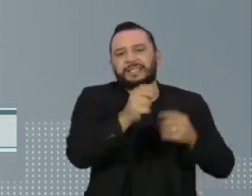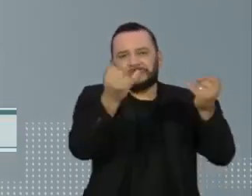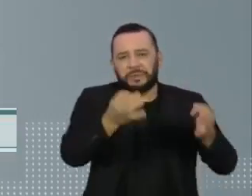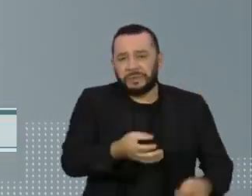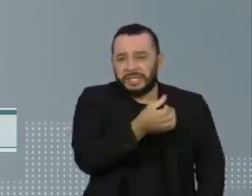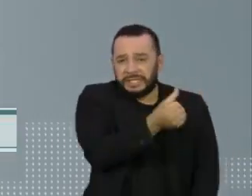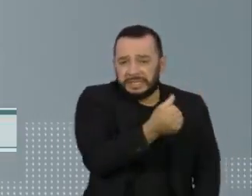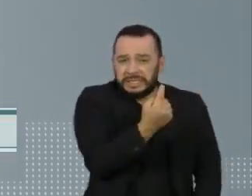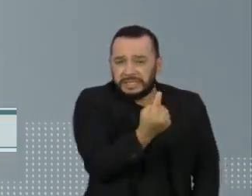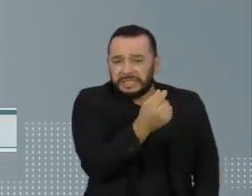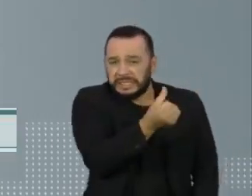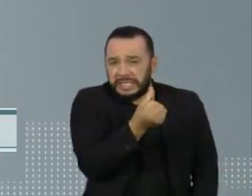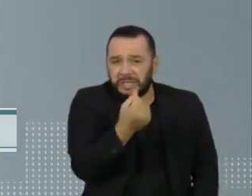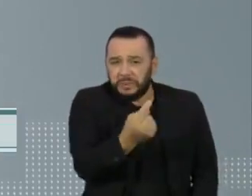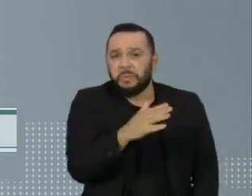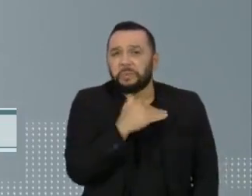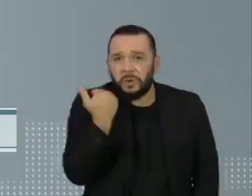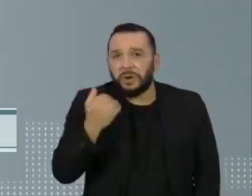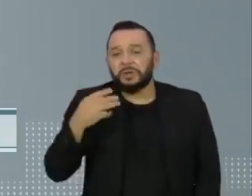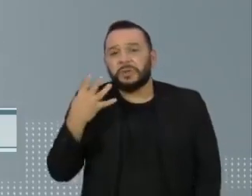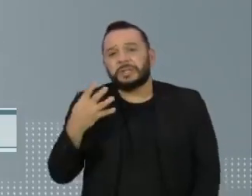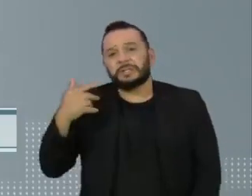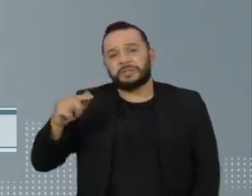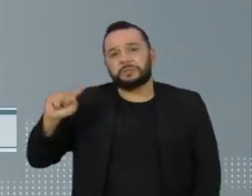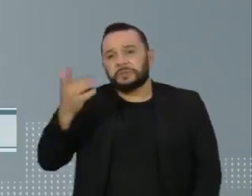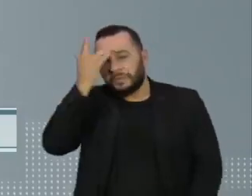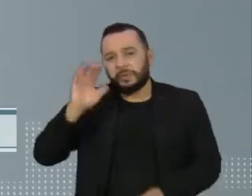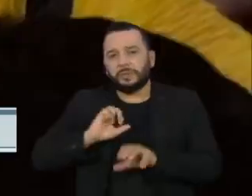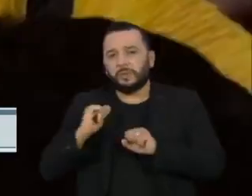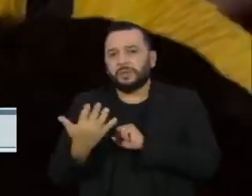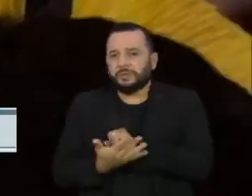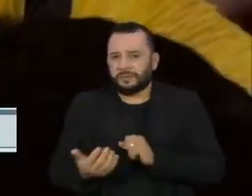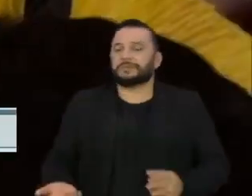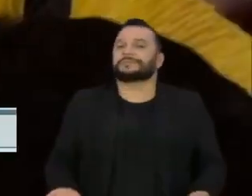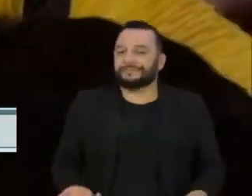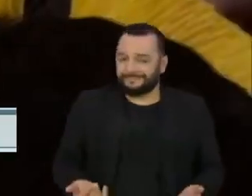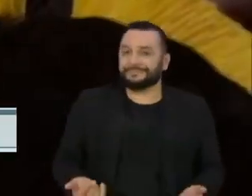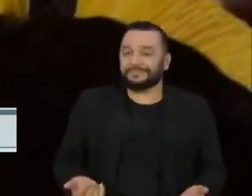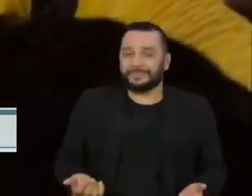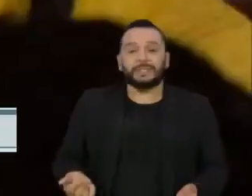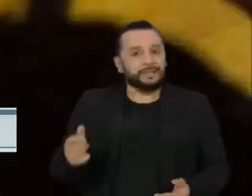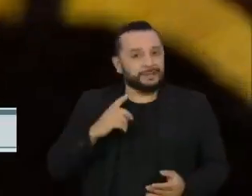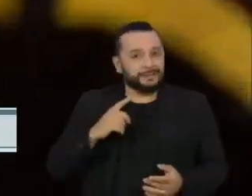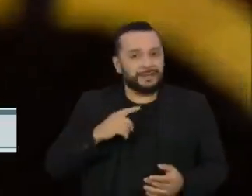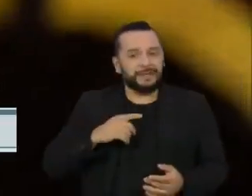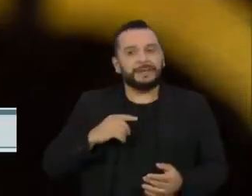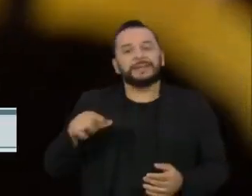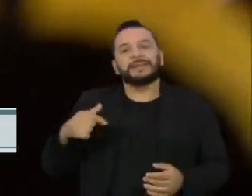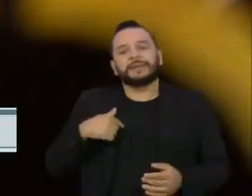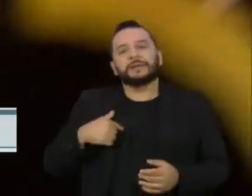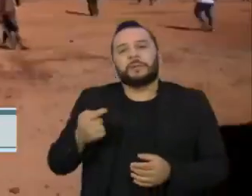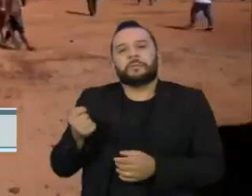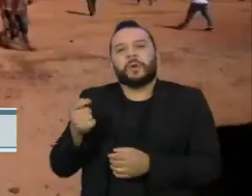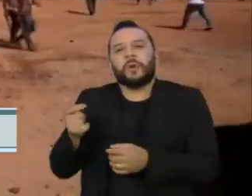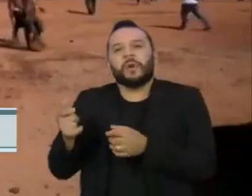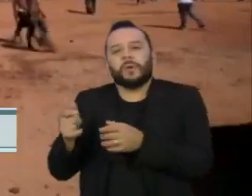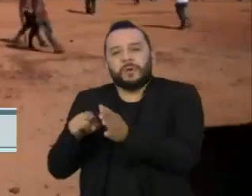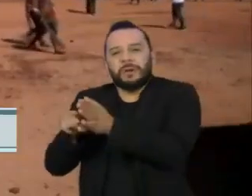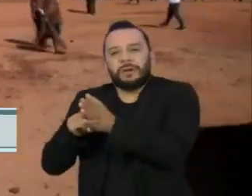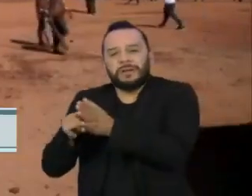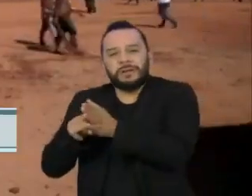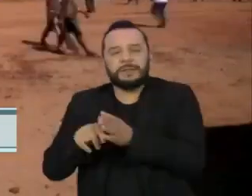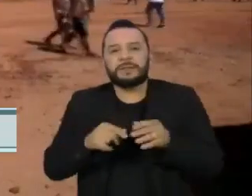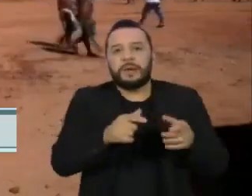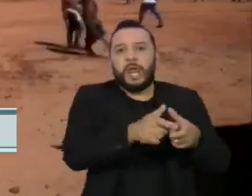óbitos e mais de 47 mil casos confirmados. A diferença dos números se deve ao fato de que o